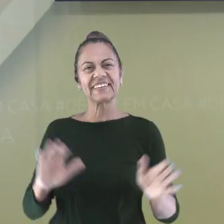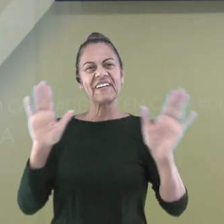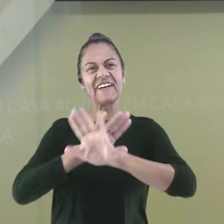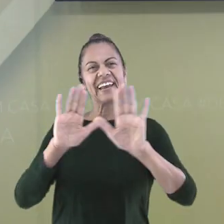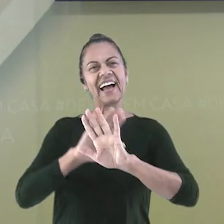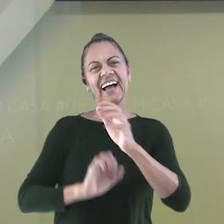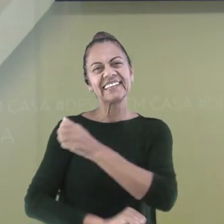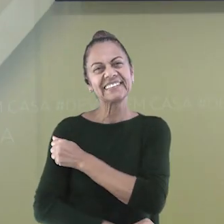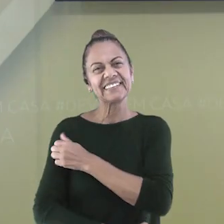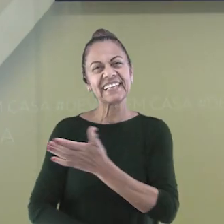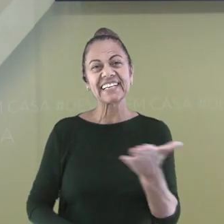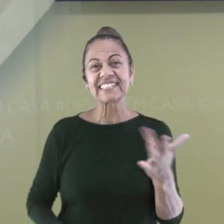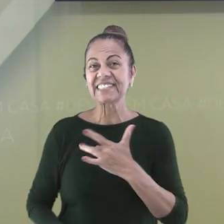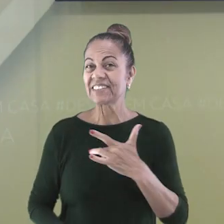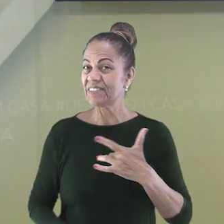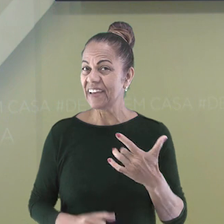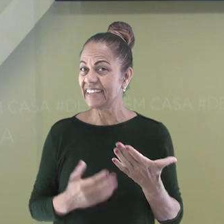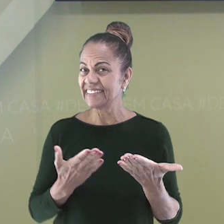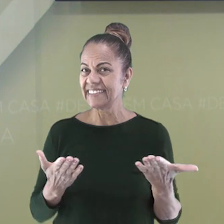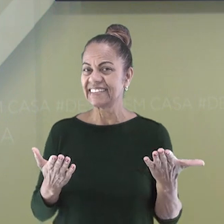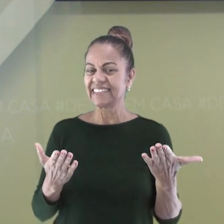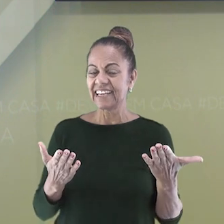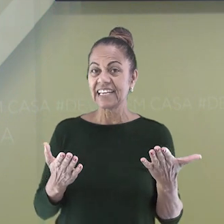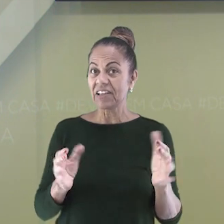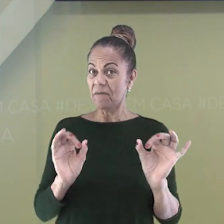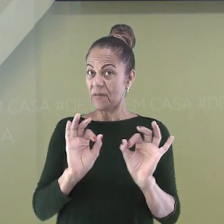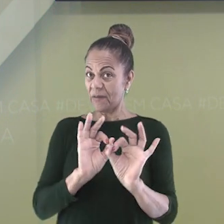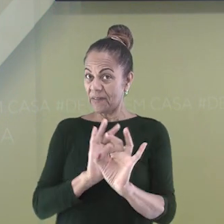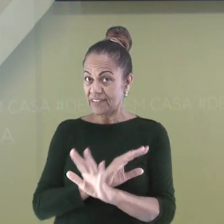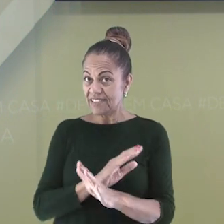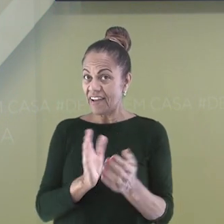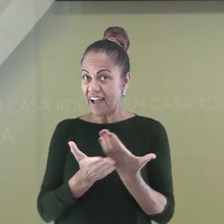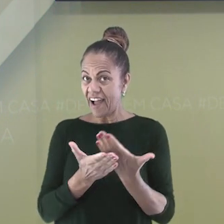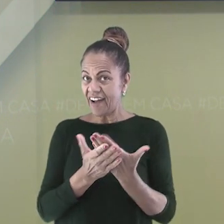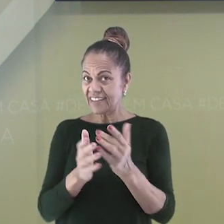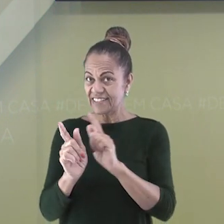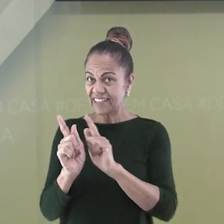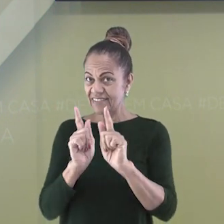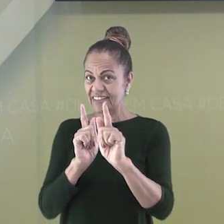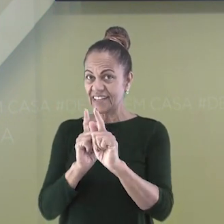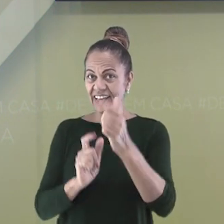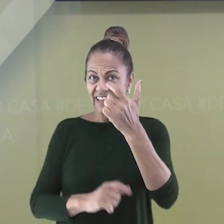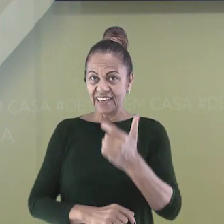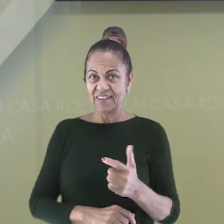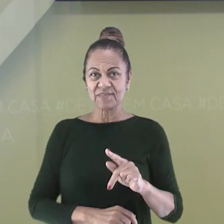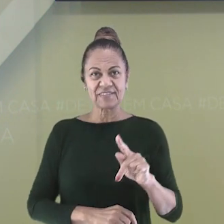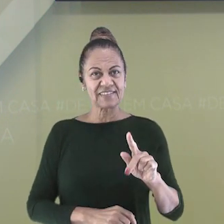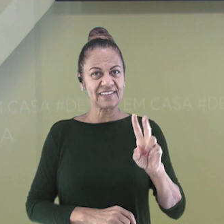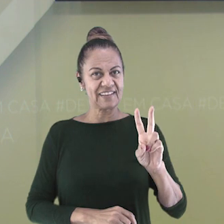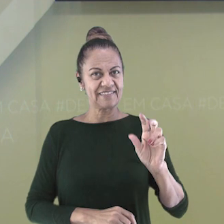Olá, estudantes! Tudo bem por aí? Prontos para a nossa aula de Geografia? Olá, sou a professora Vanessa.